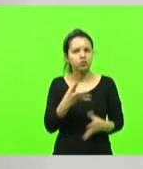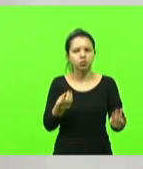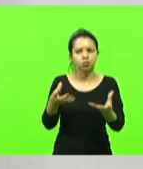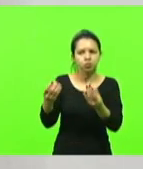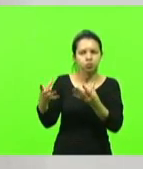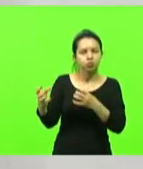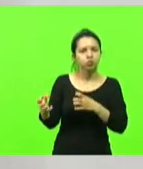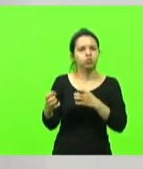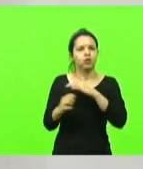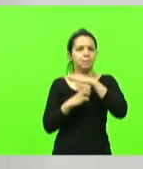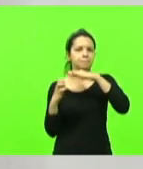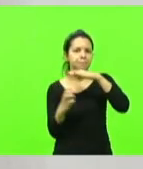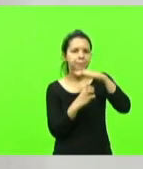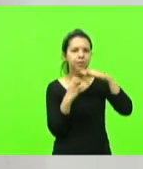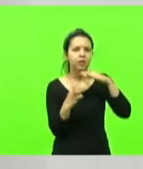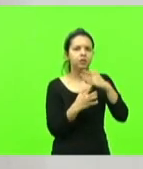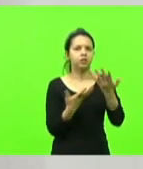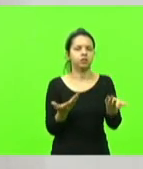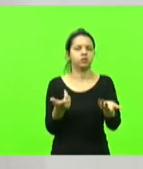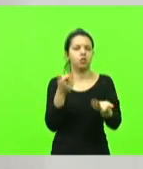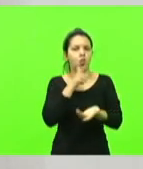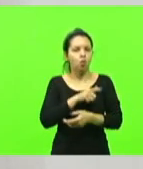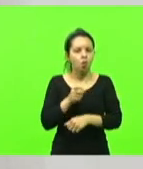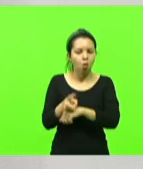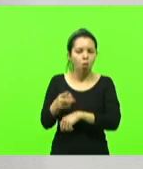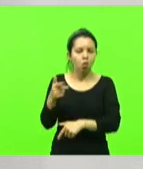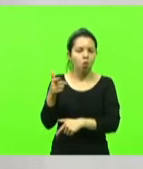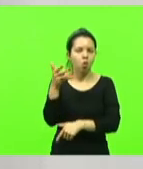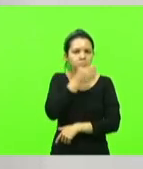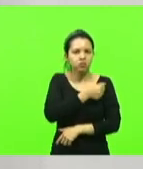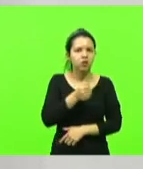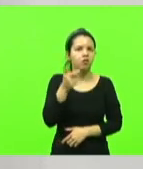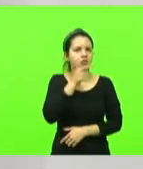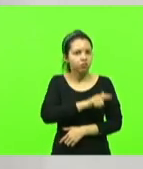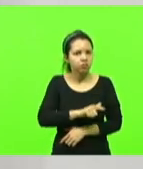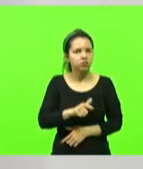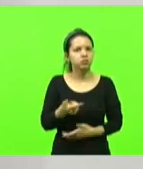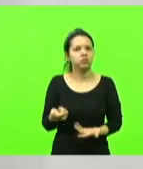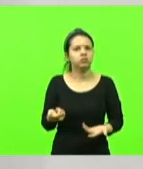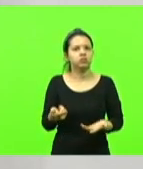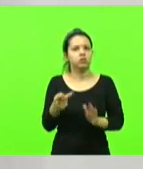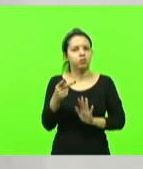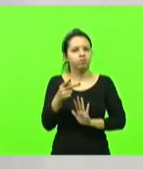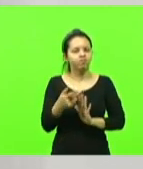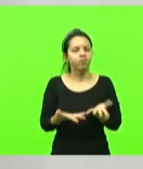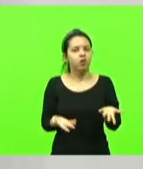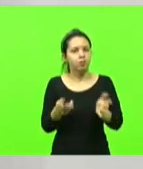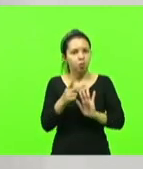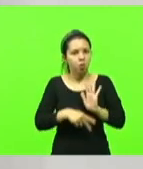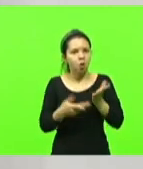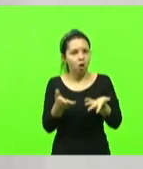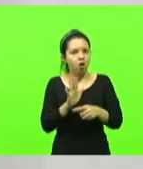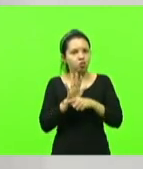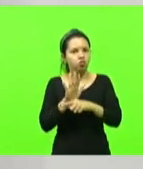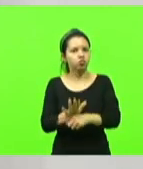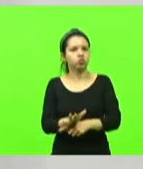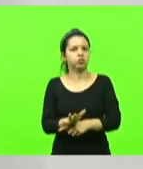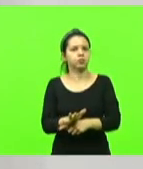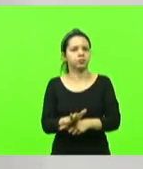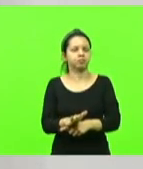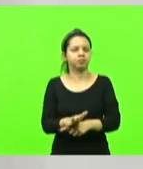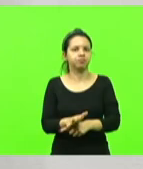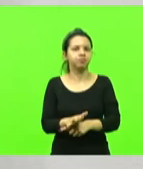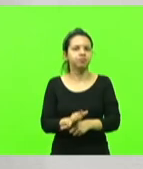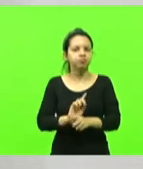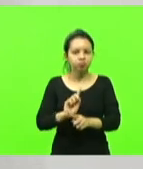milhões de empregos foram salvas por esse projeto, então, fica aqui também o meu registro, mais esse catarinense lá